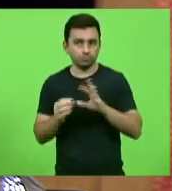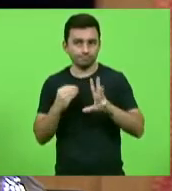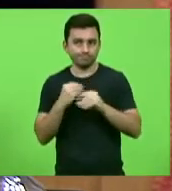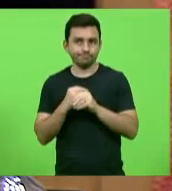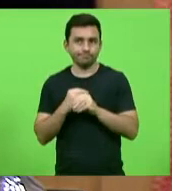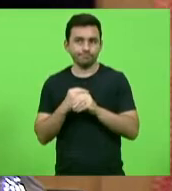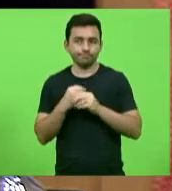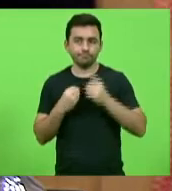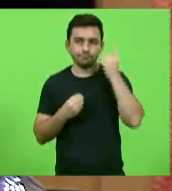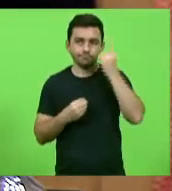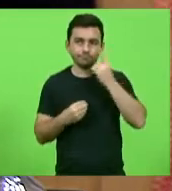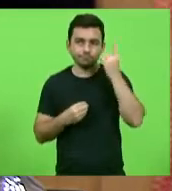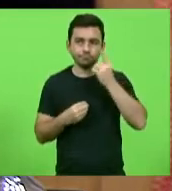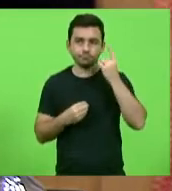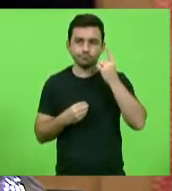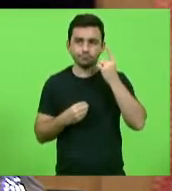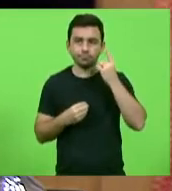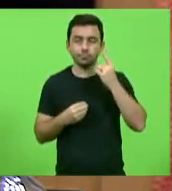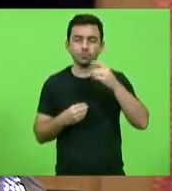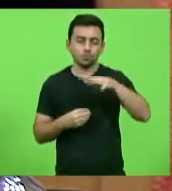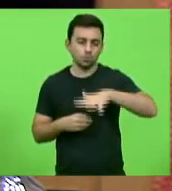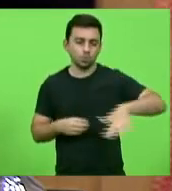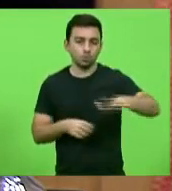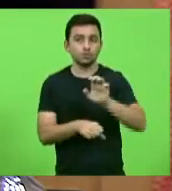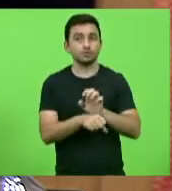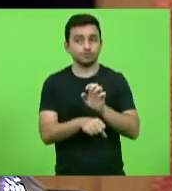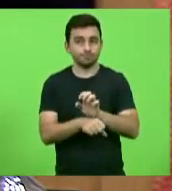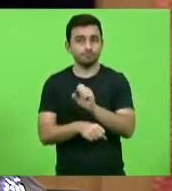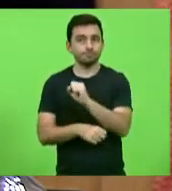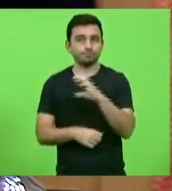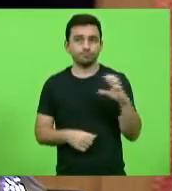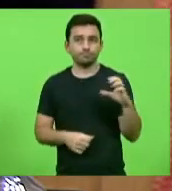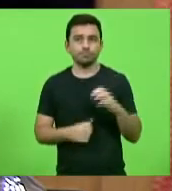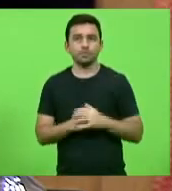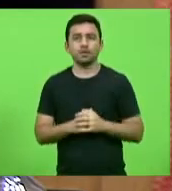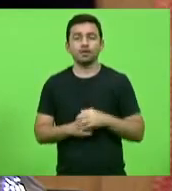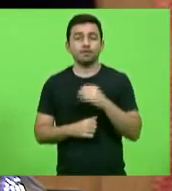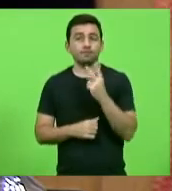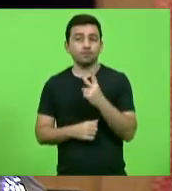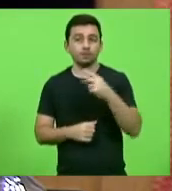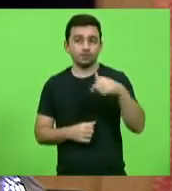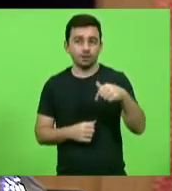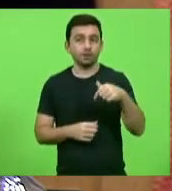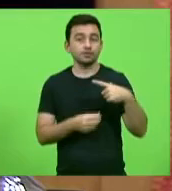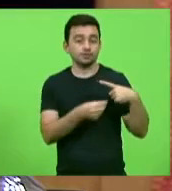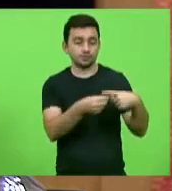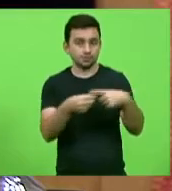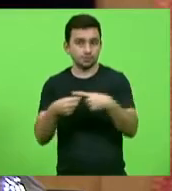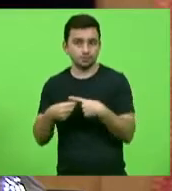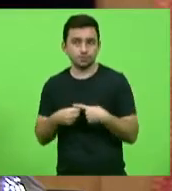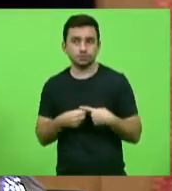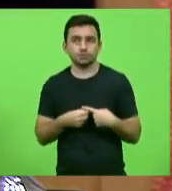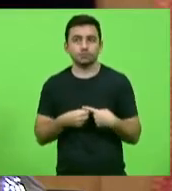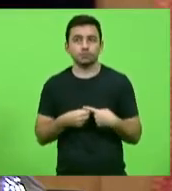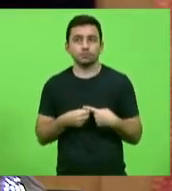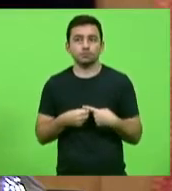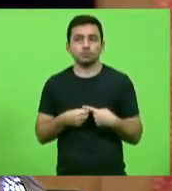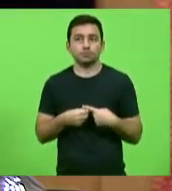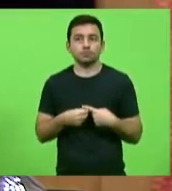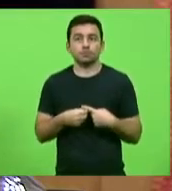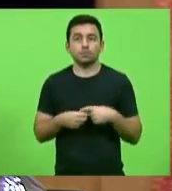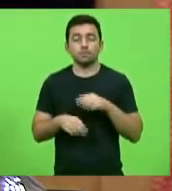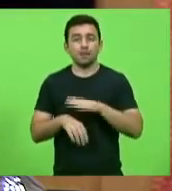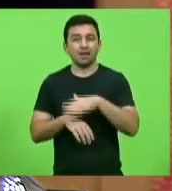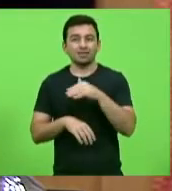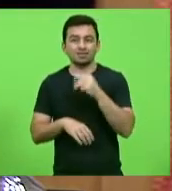parlamentares para o Estado de Santa Catarina. Então, são 27 municípios, mais de